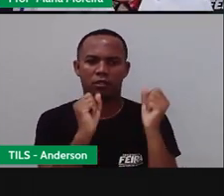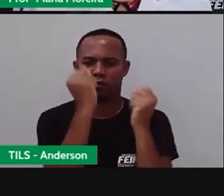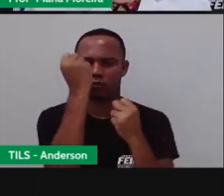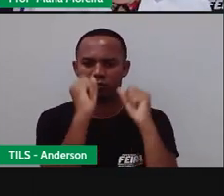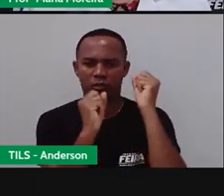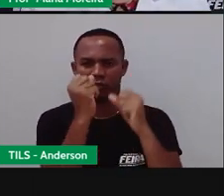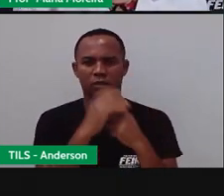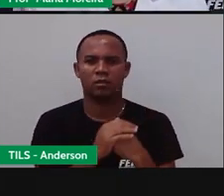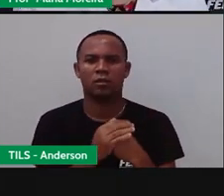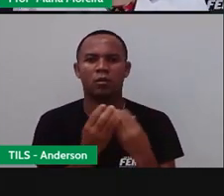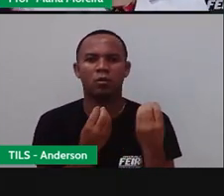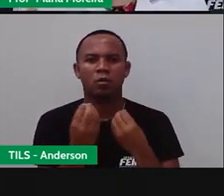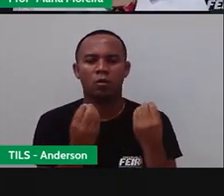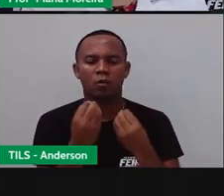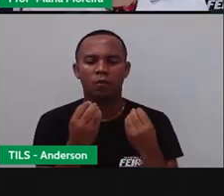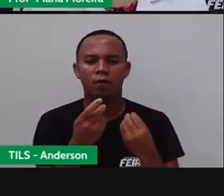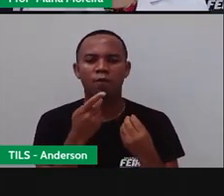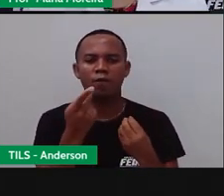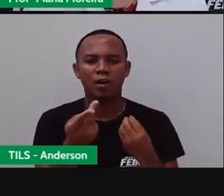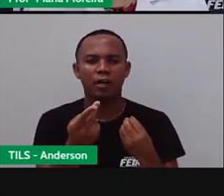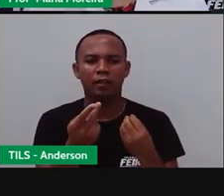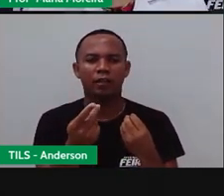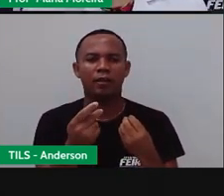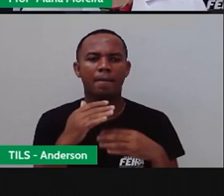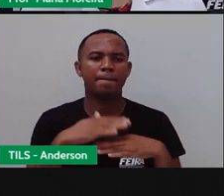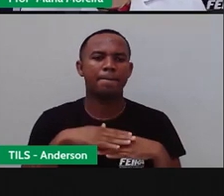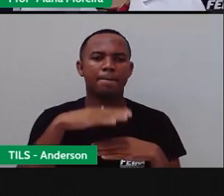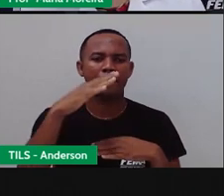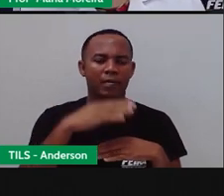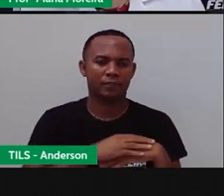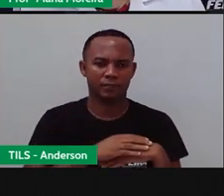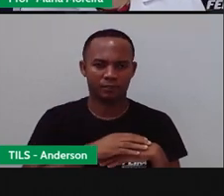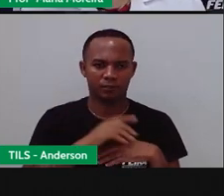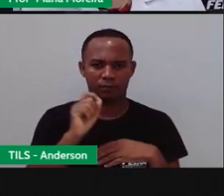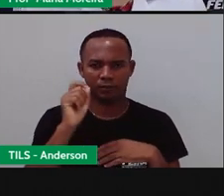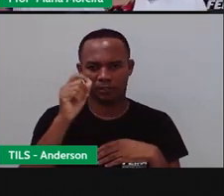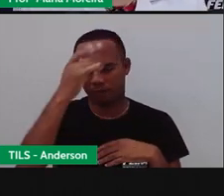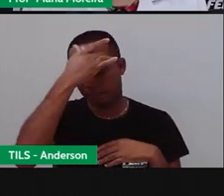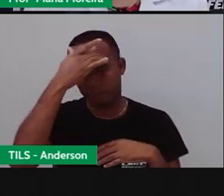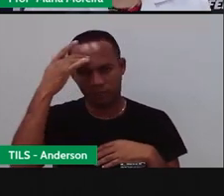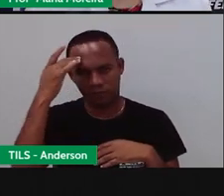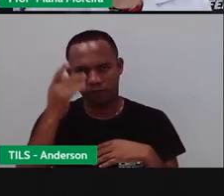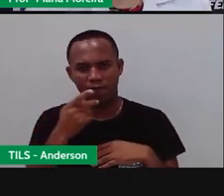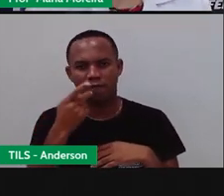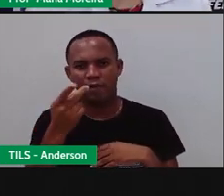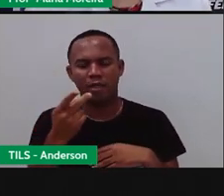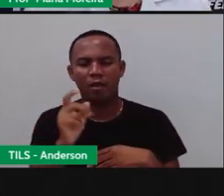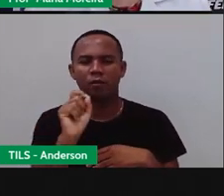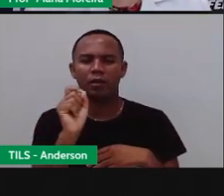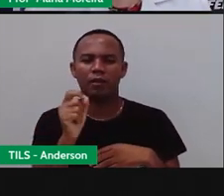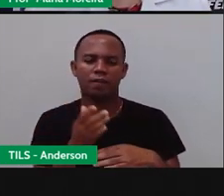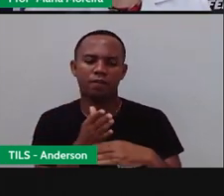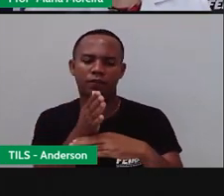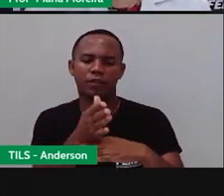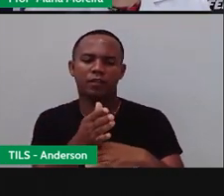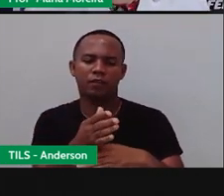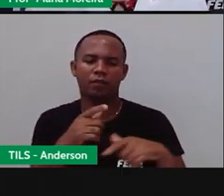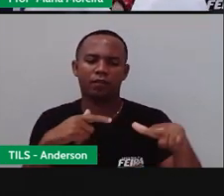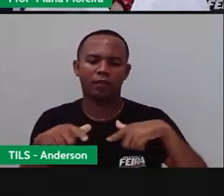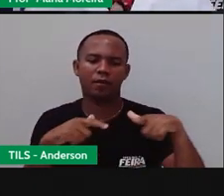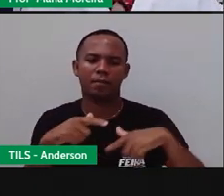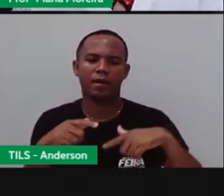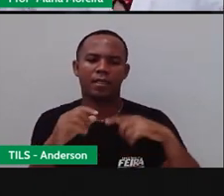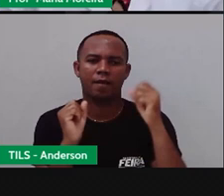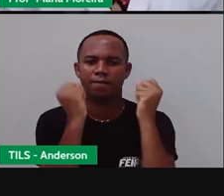E aí, ele fala, olha, ampliação das indústrias, pois as pessoas chegavam às cidades para trabalhar aonde? Nas fábricas.